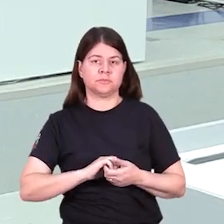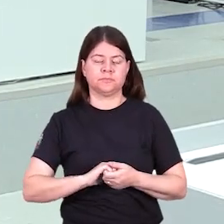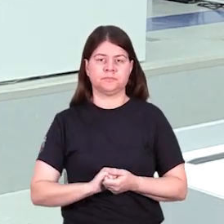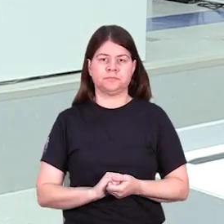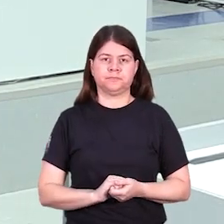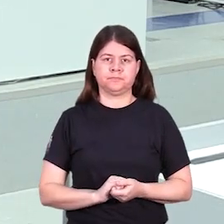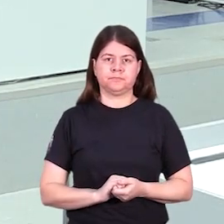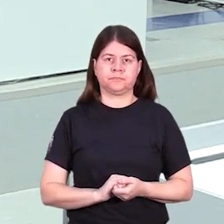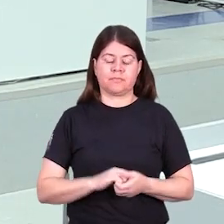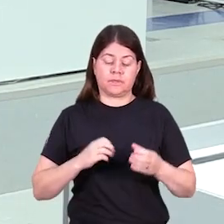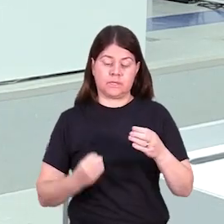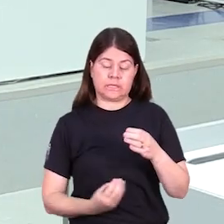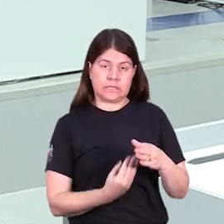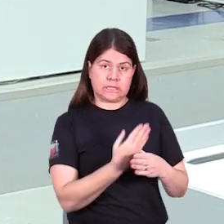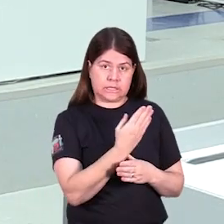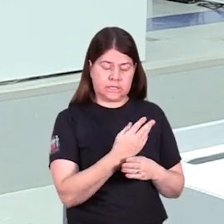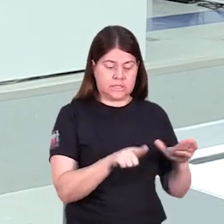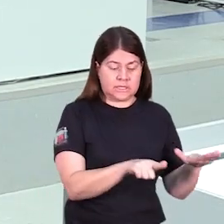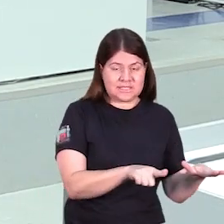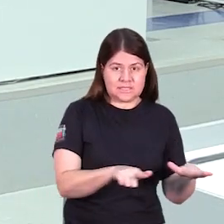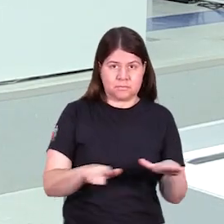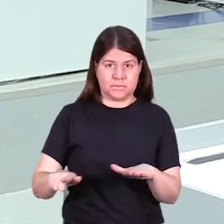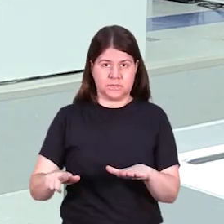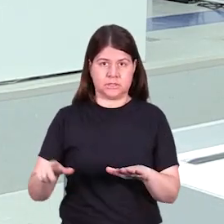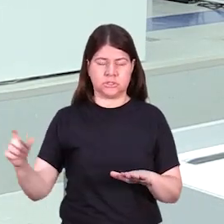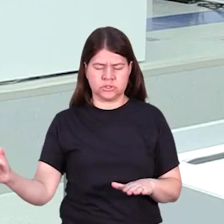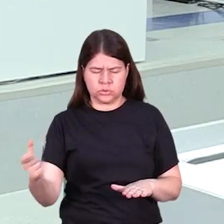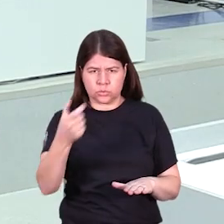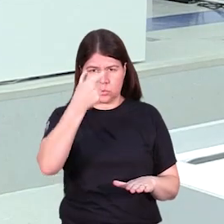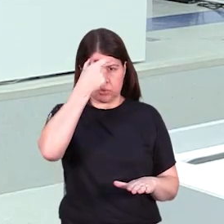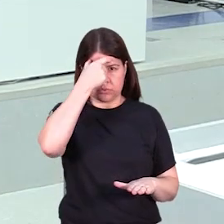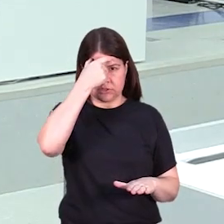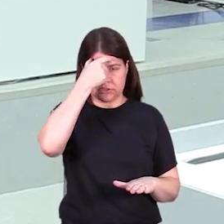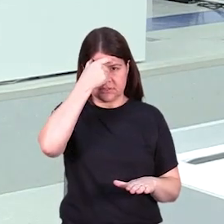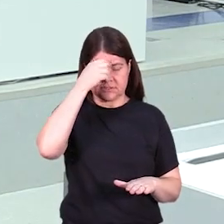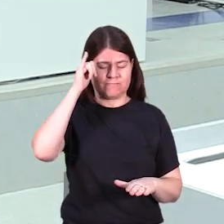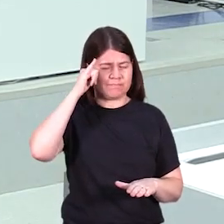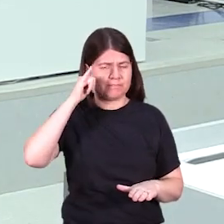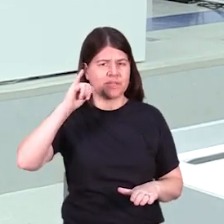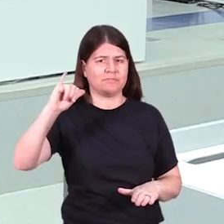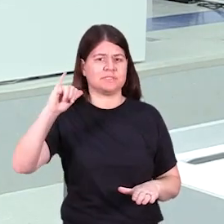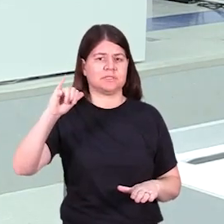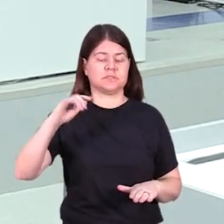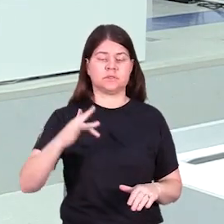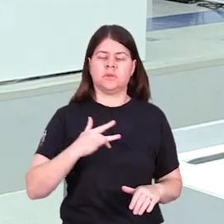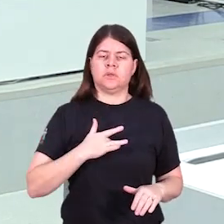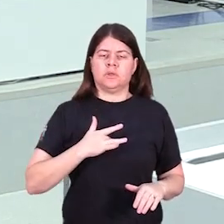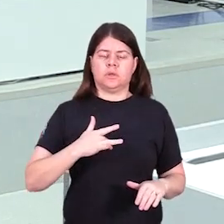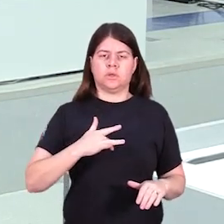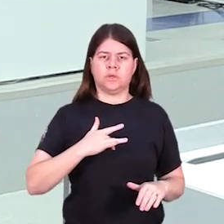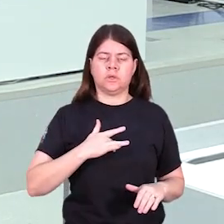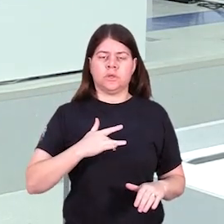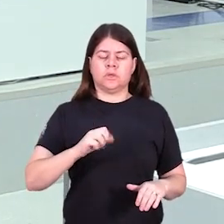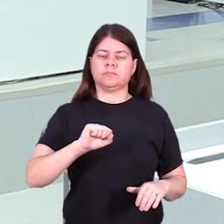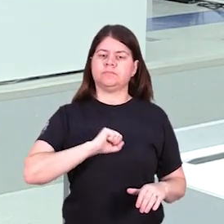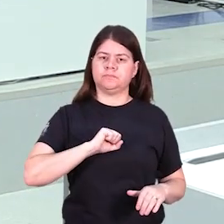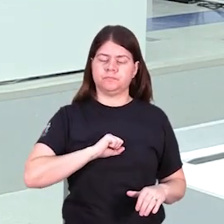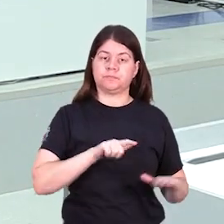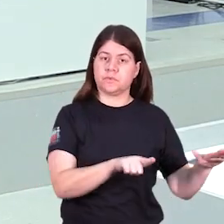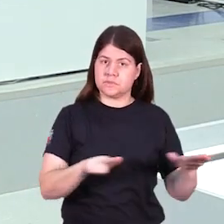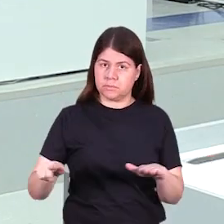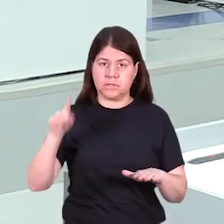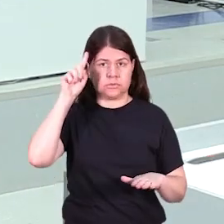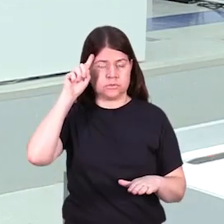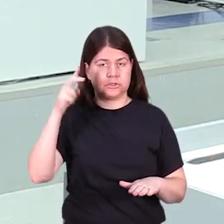discussão é o do vereador Cícero Camargo da Silva, que institui a Semana Municipal de Conscientização e Prevenção à